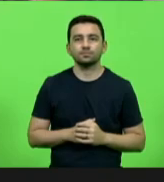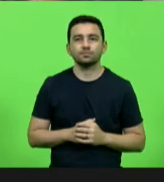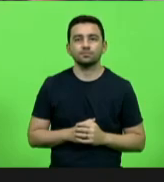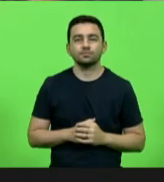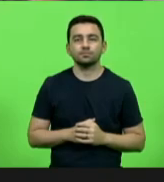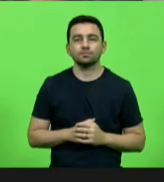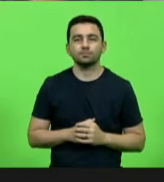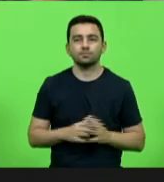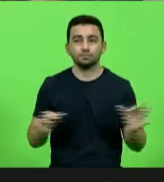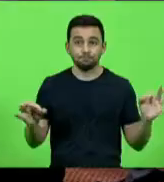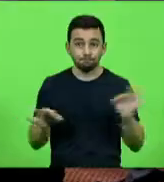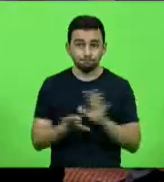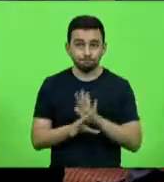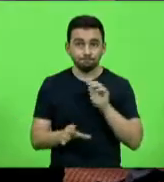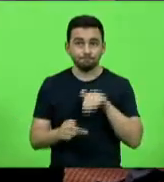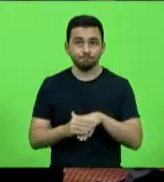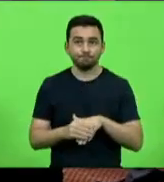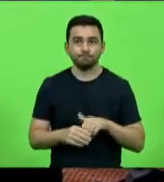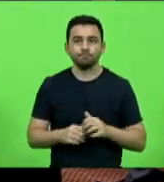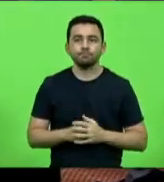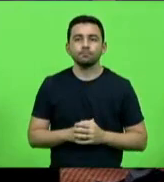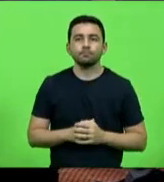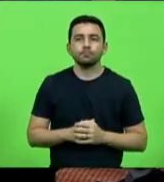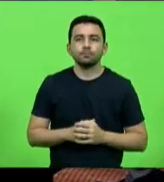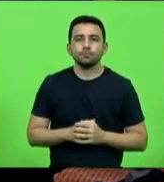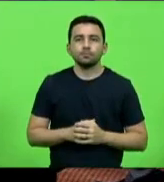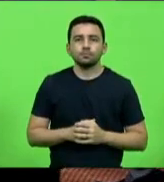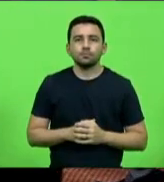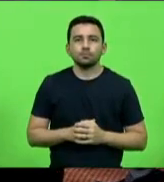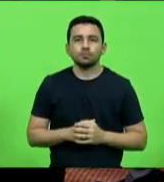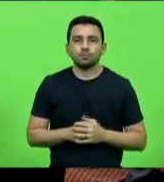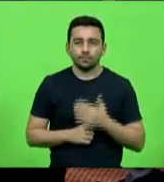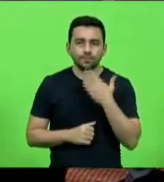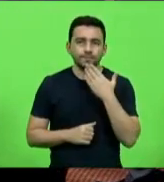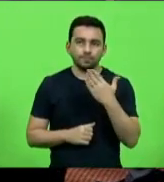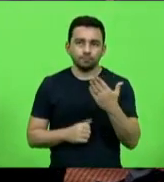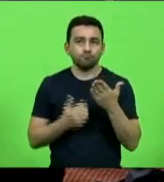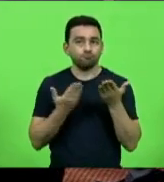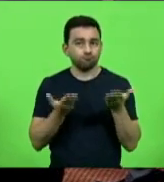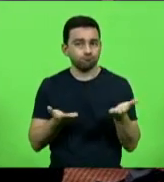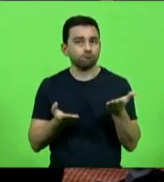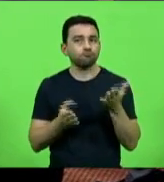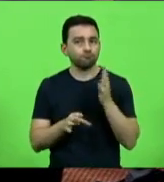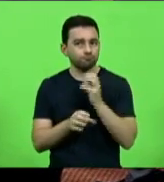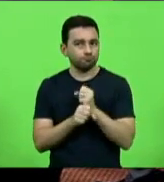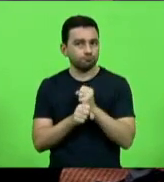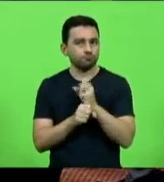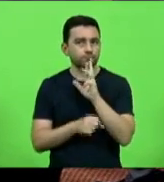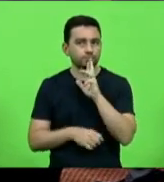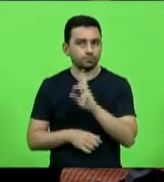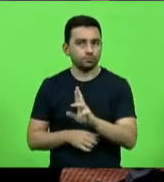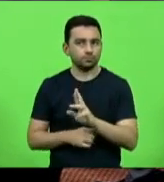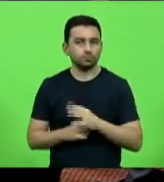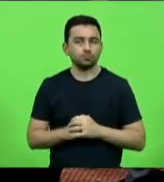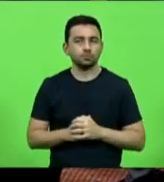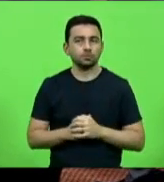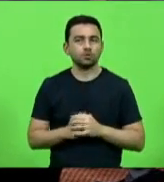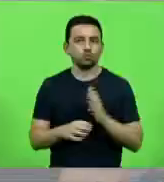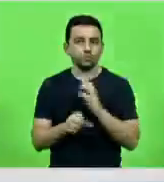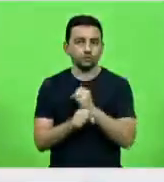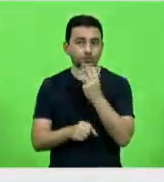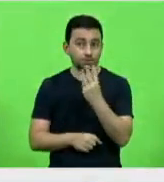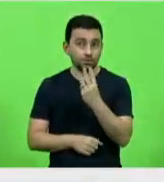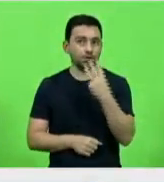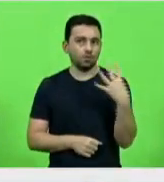Encerrada a votação, senhor presidente. Peço a vossa excelência que faça o boletim com o resultado de votação. Total de 34